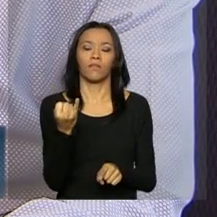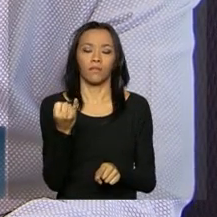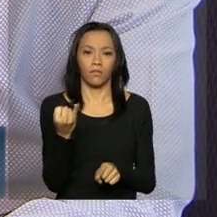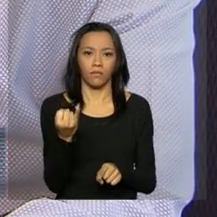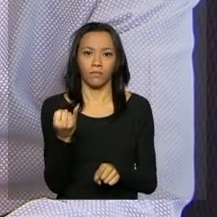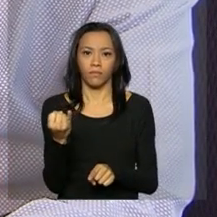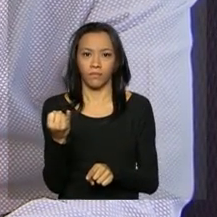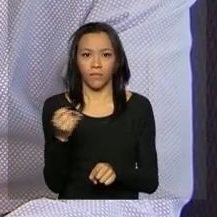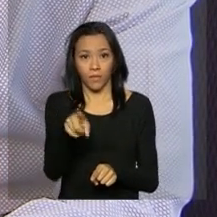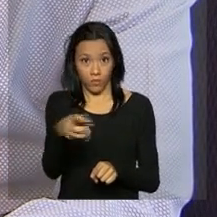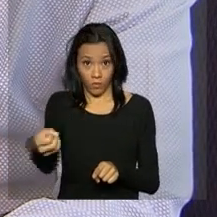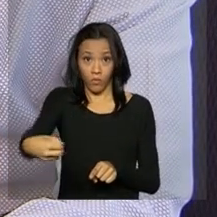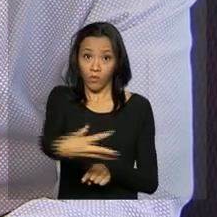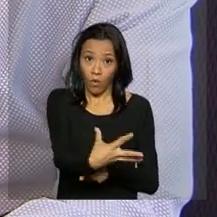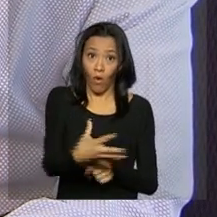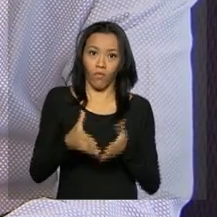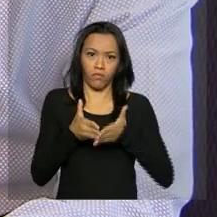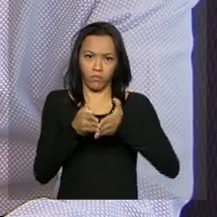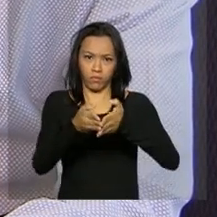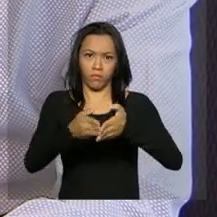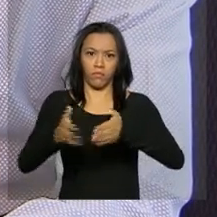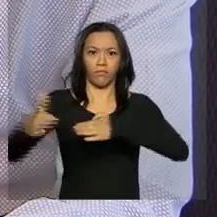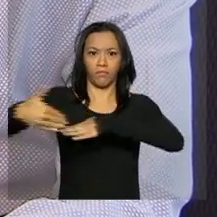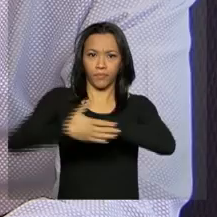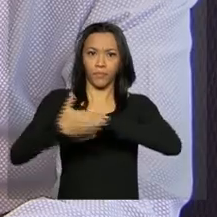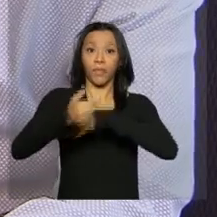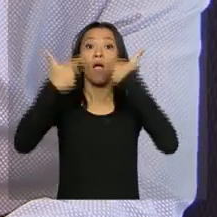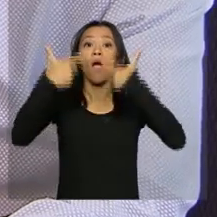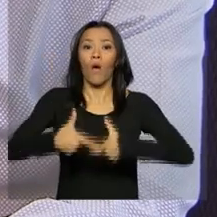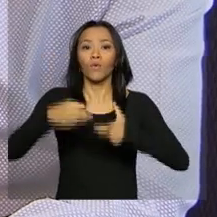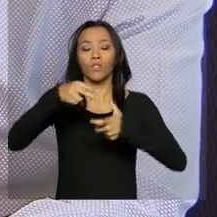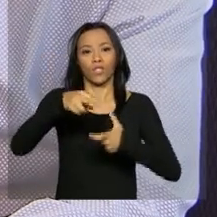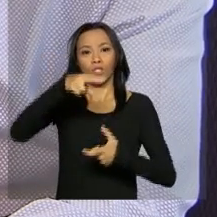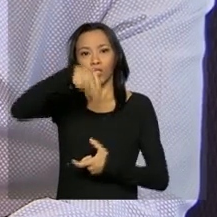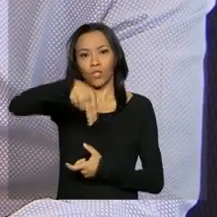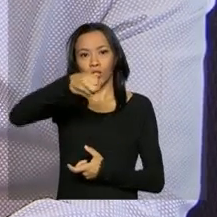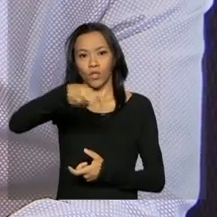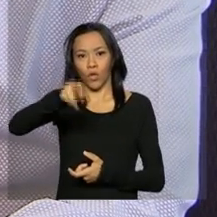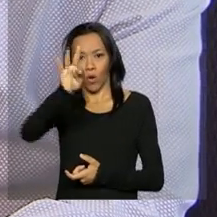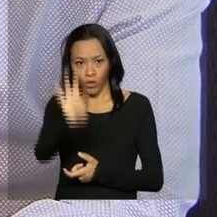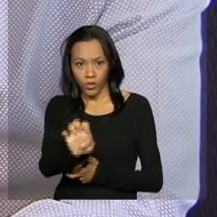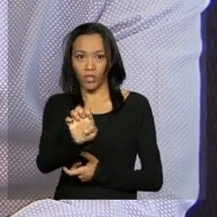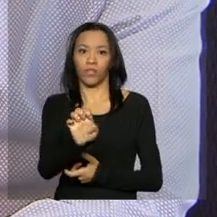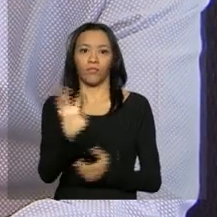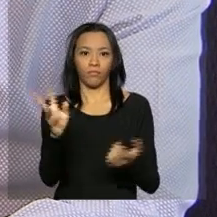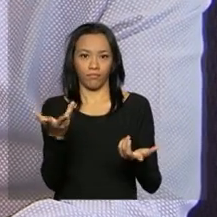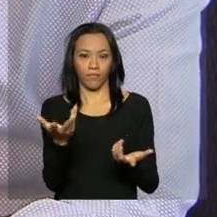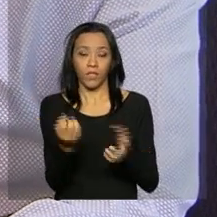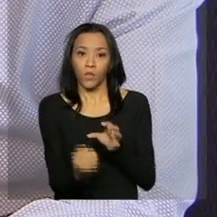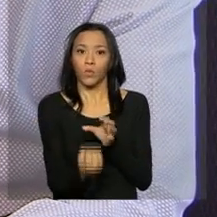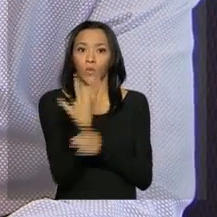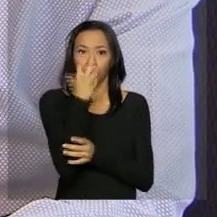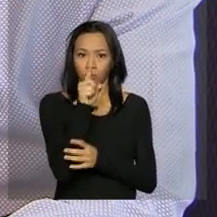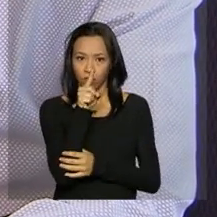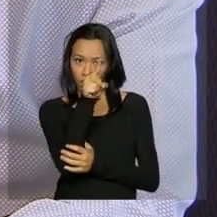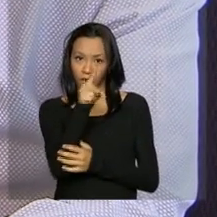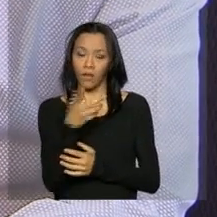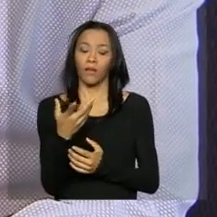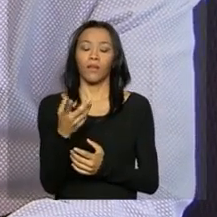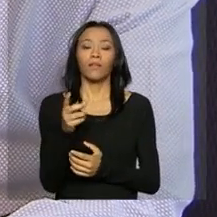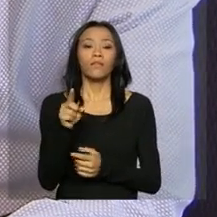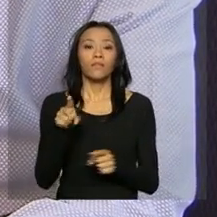novos portos a serem surgidos na região norte, mostrarmos a demanda crescente por operação